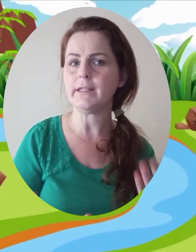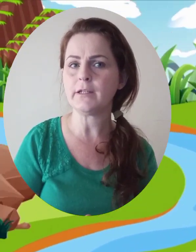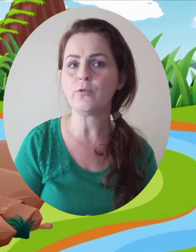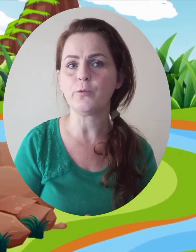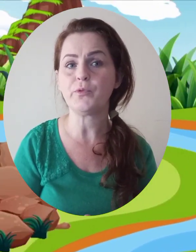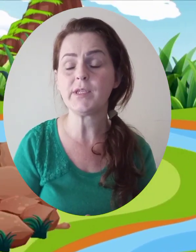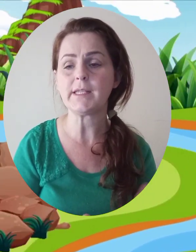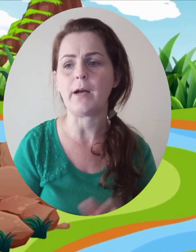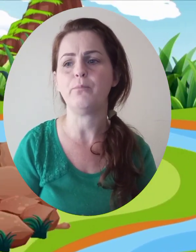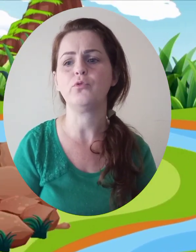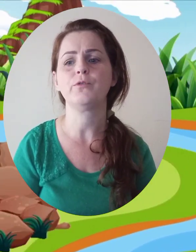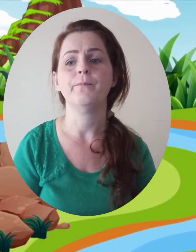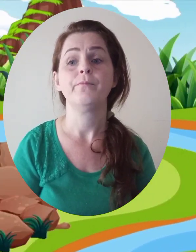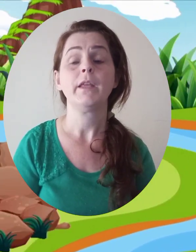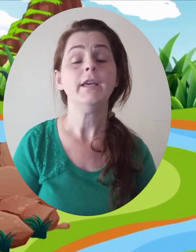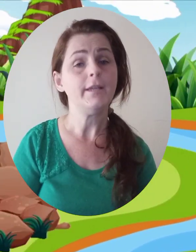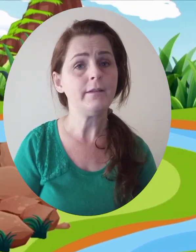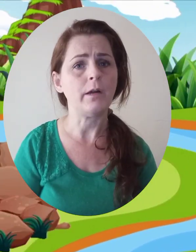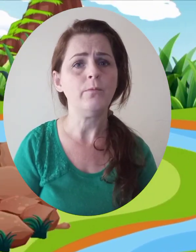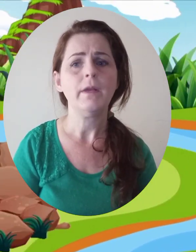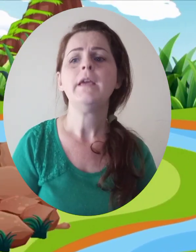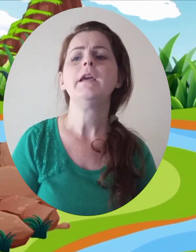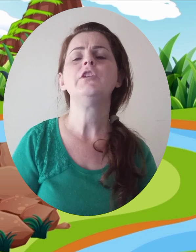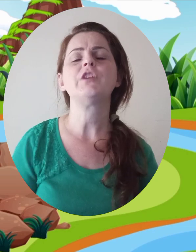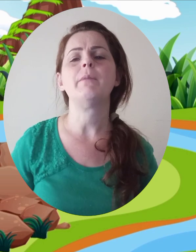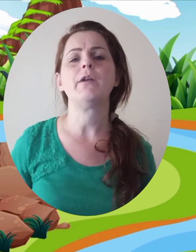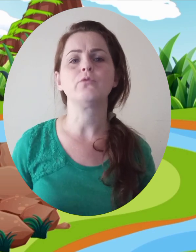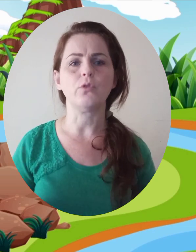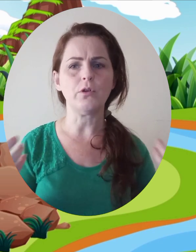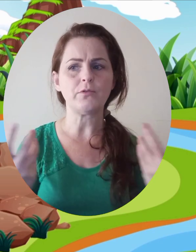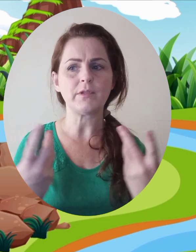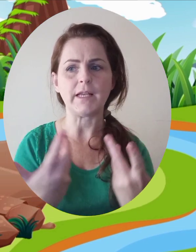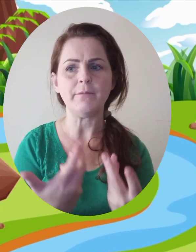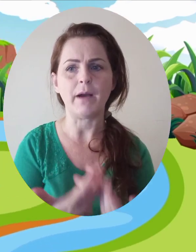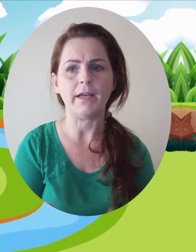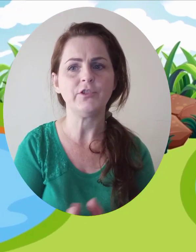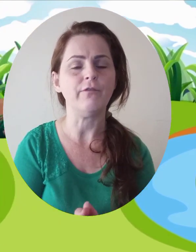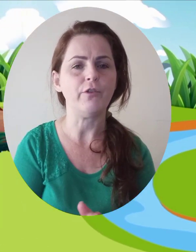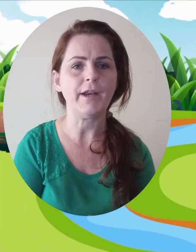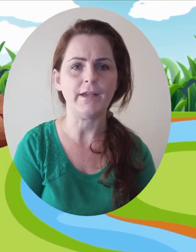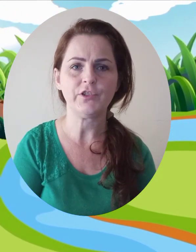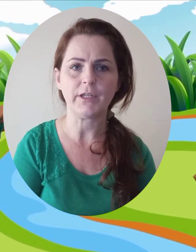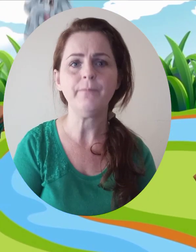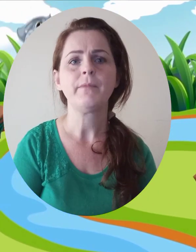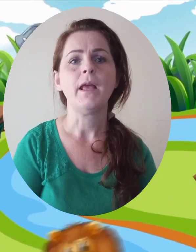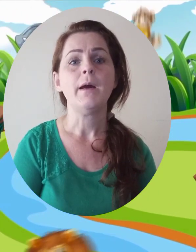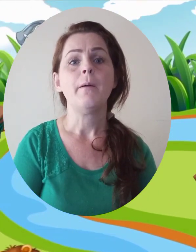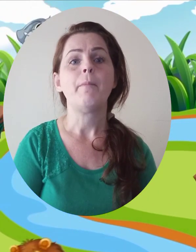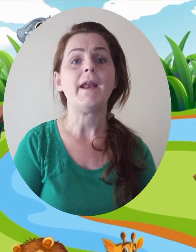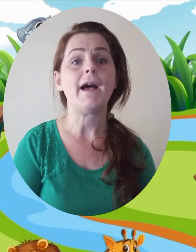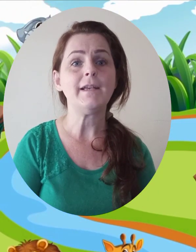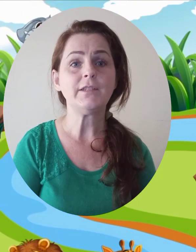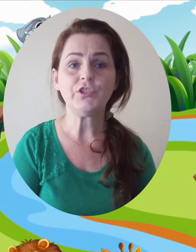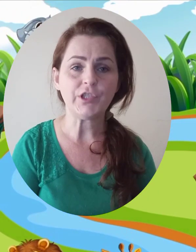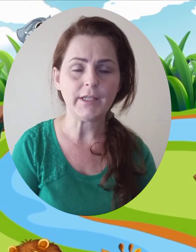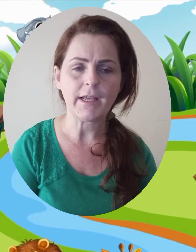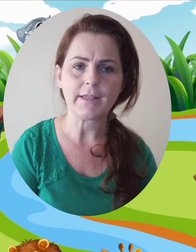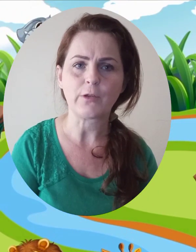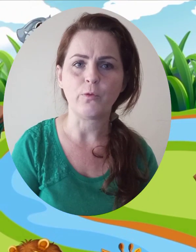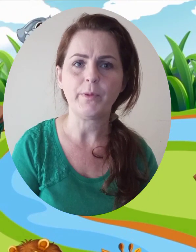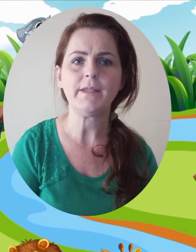tornaria líder do grupo de sapos. Então, eles chamaram todos os animais da floresta para